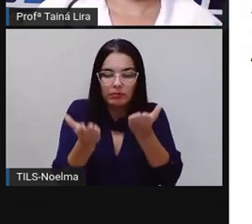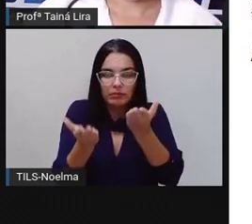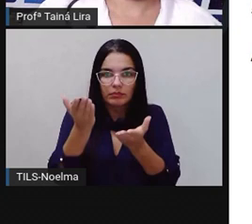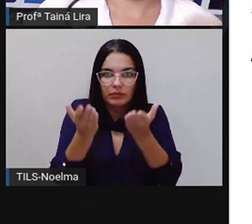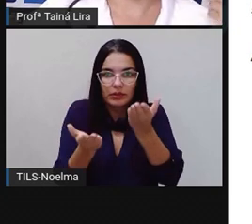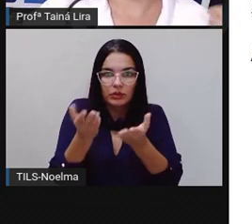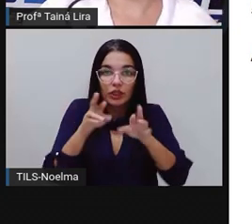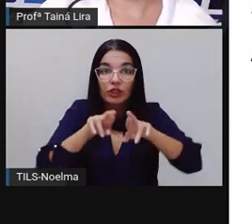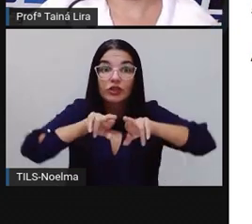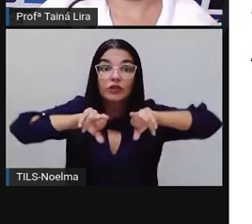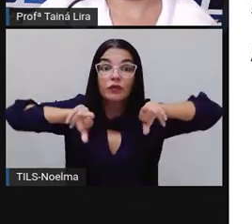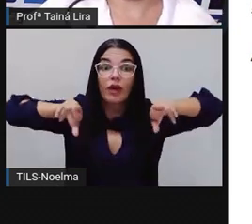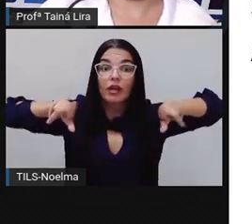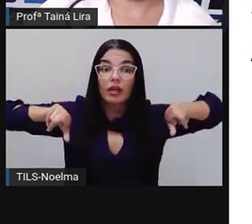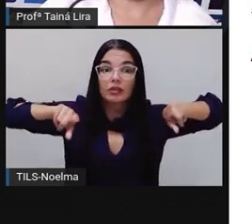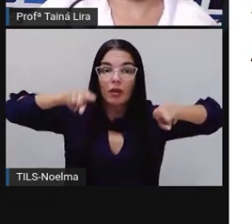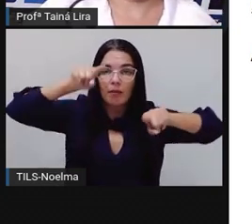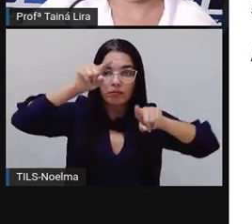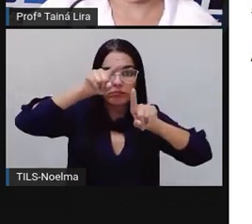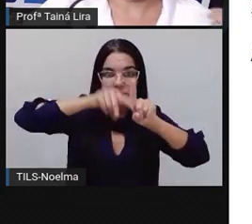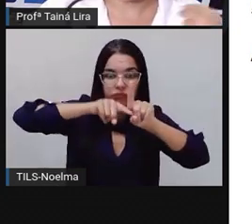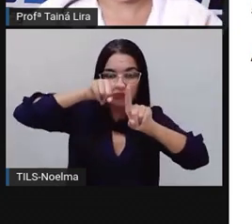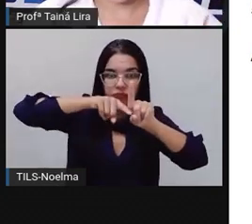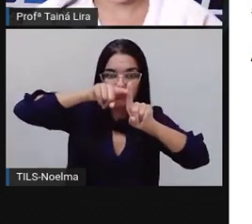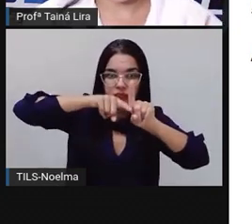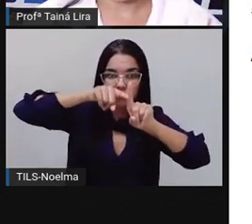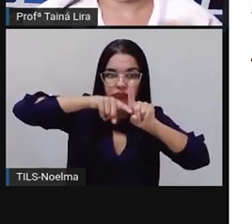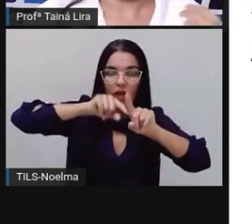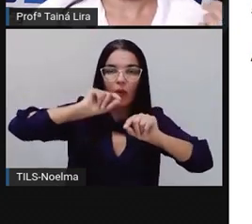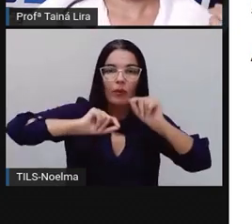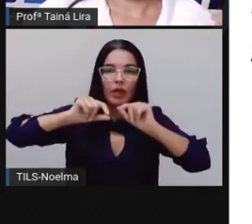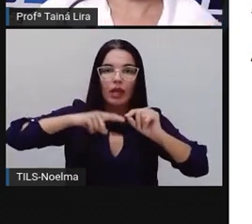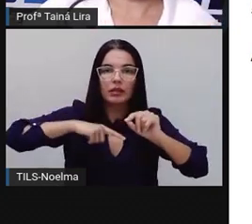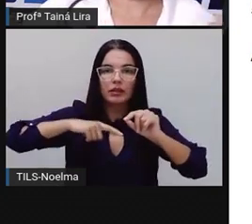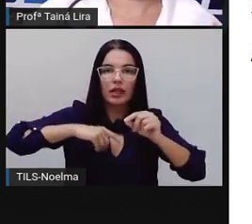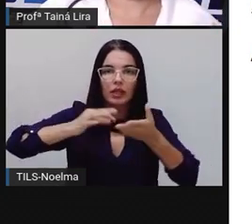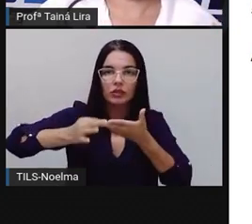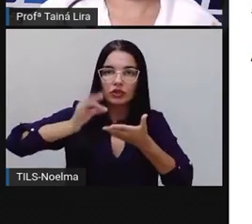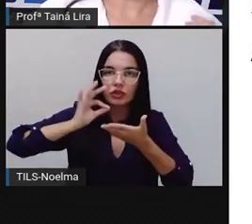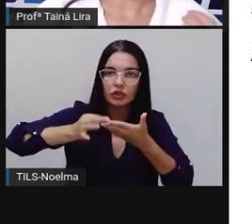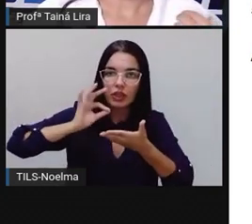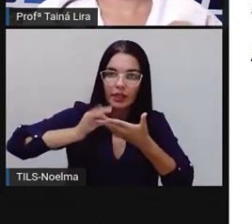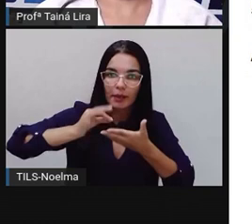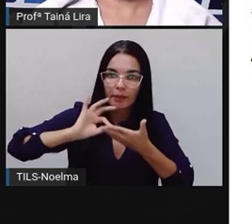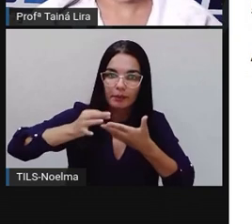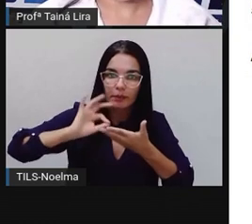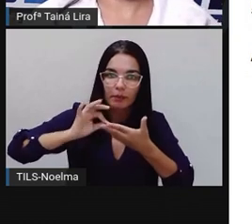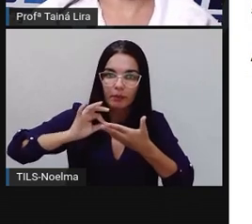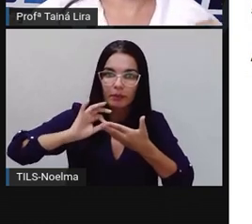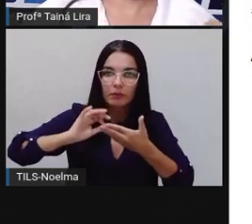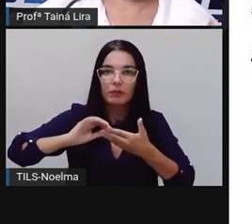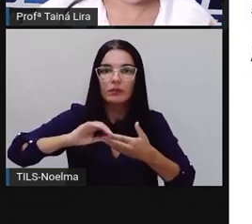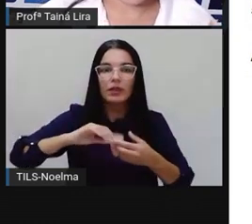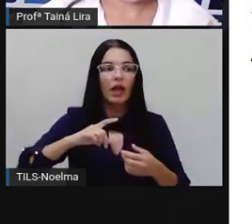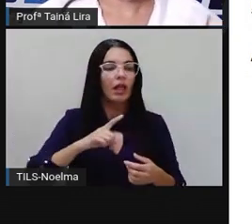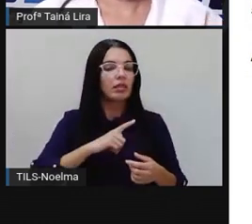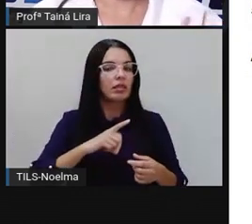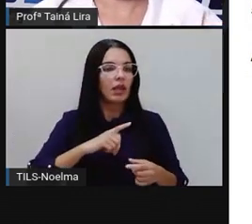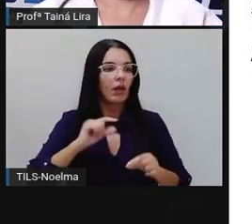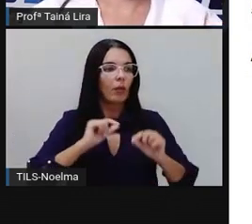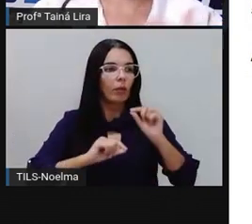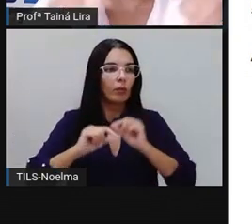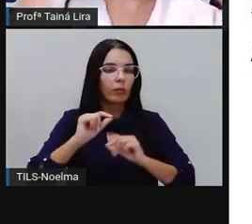Nessa receita eu tenho aqui uma medida que é a xícara, ó, uma xícara de hortelã. Então, xícara